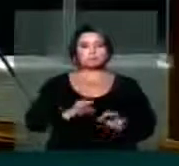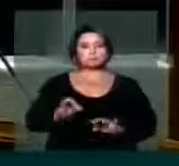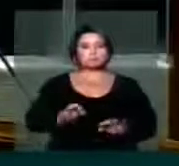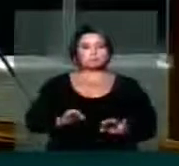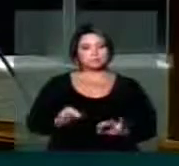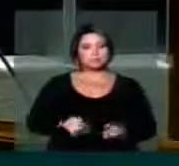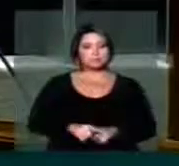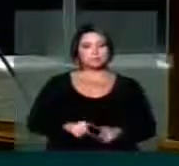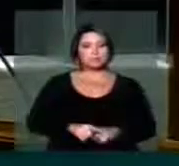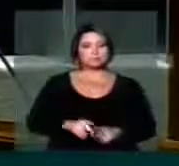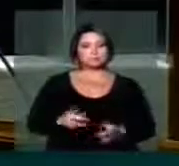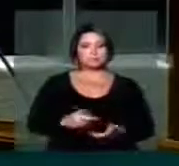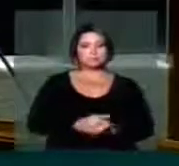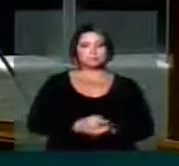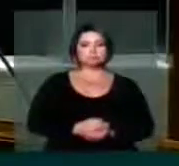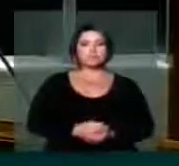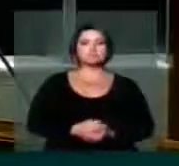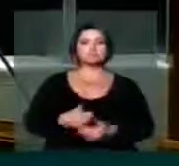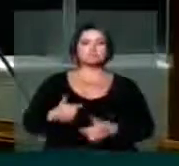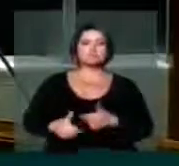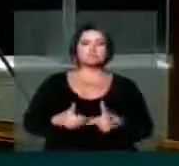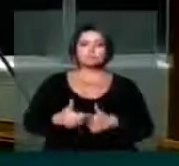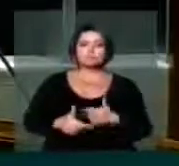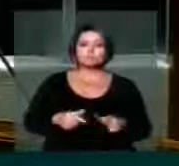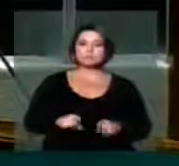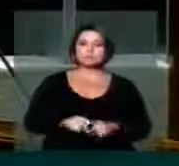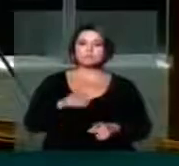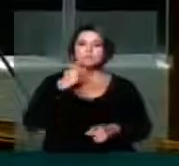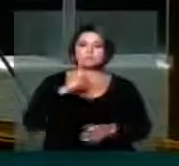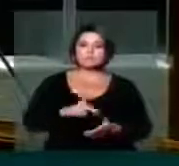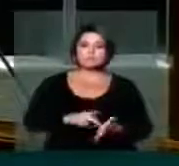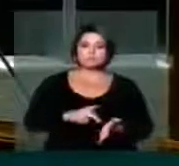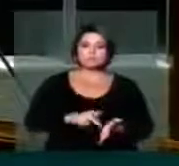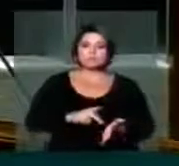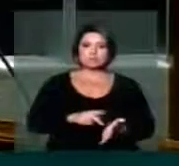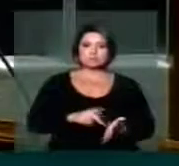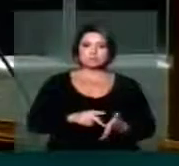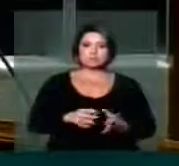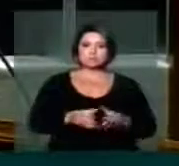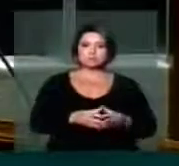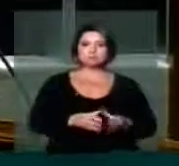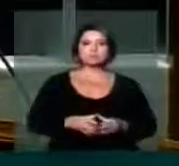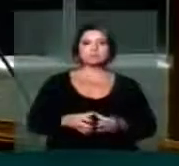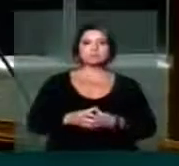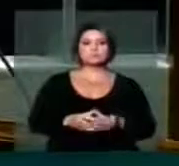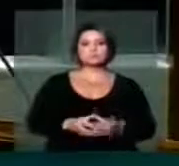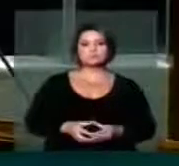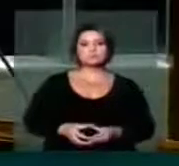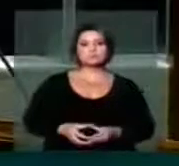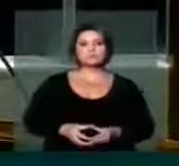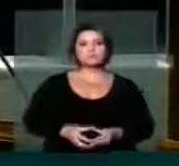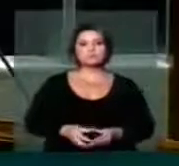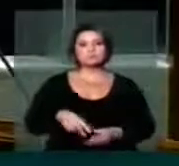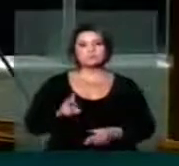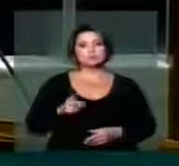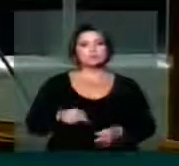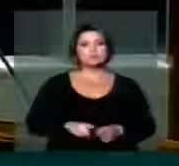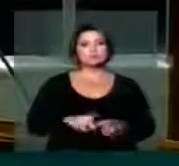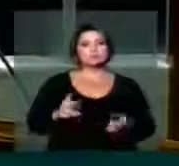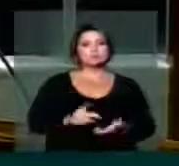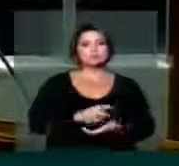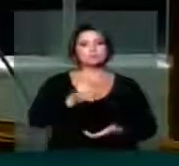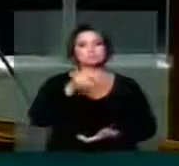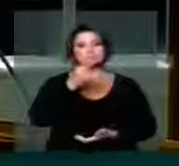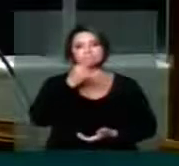teve uma existência muito fecunda e é claro que esse corte a bruto sempre é de se